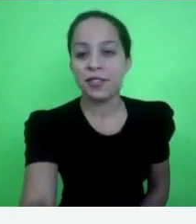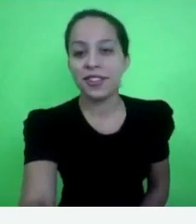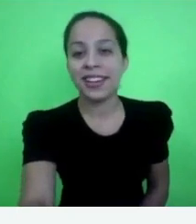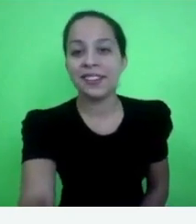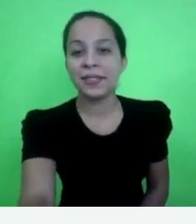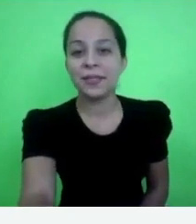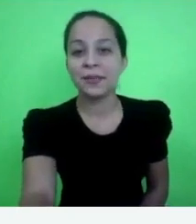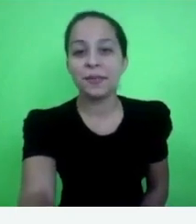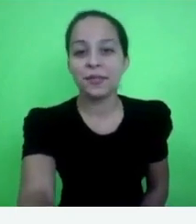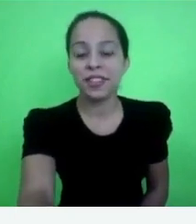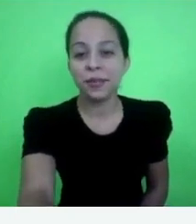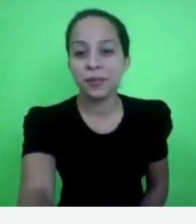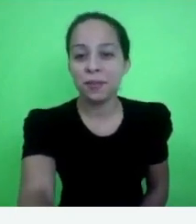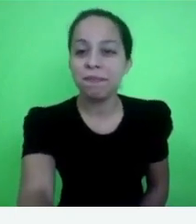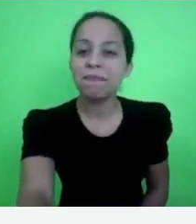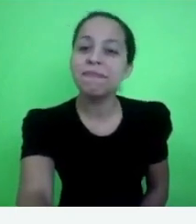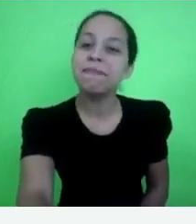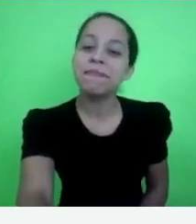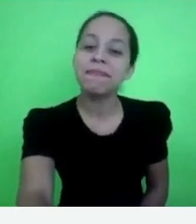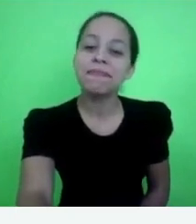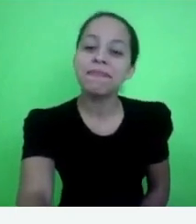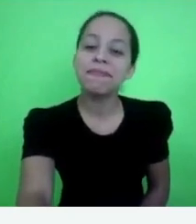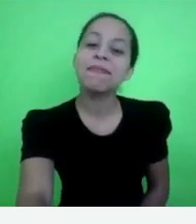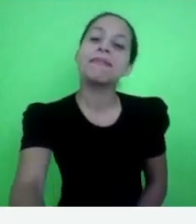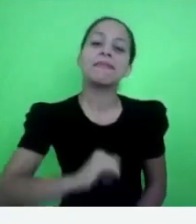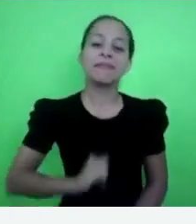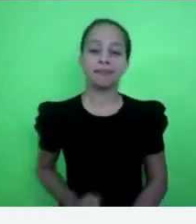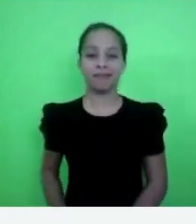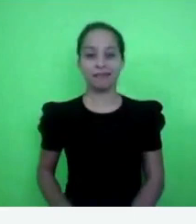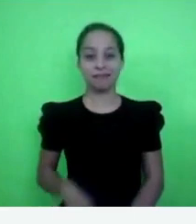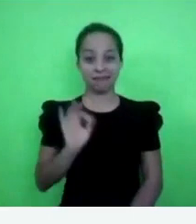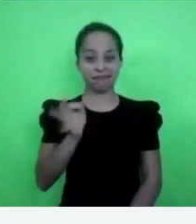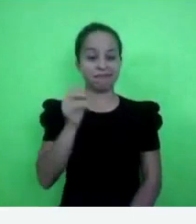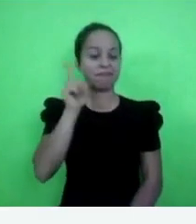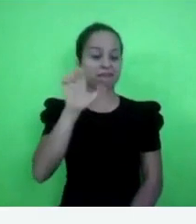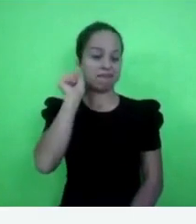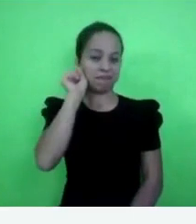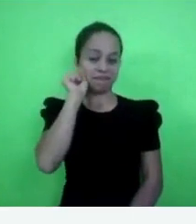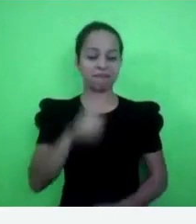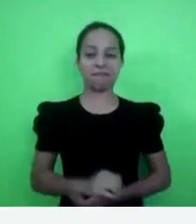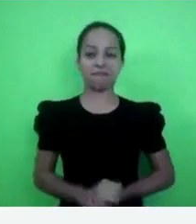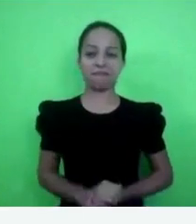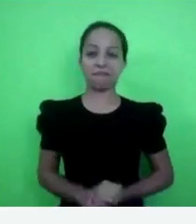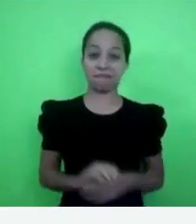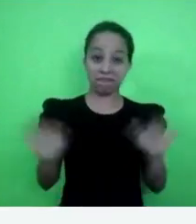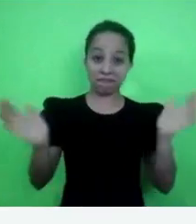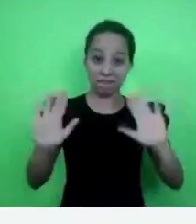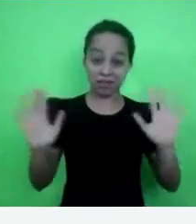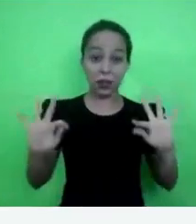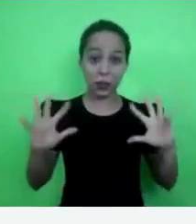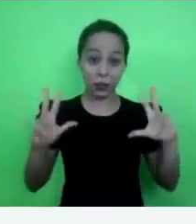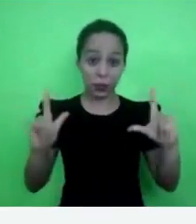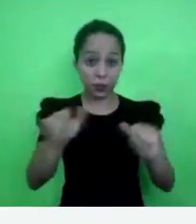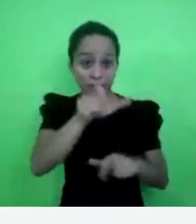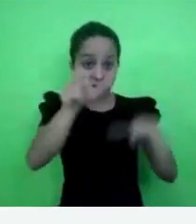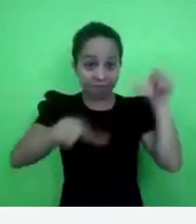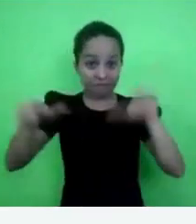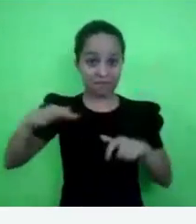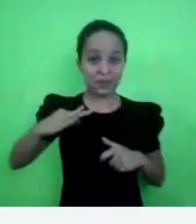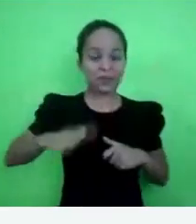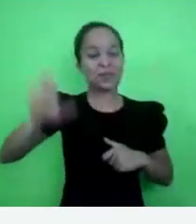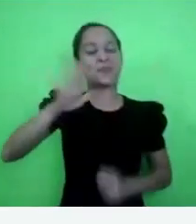Certo, o índio está gravando, consigo ouvir. Ok, então vamos lá. Apesar dos candidatos, boa tarde.